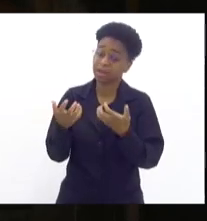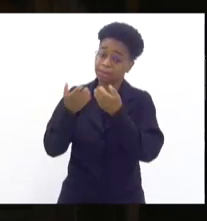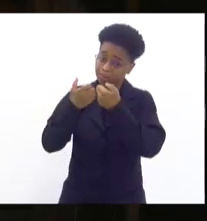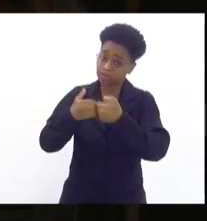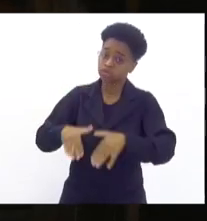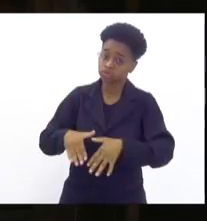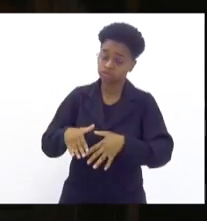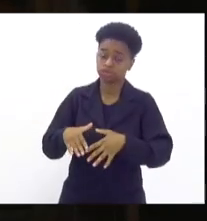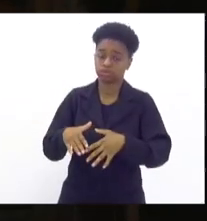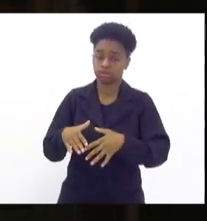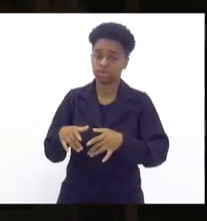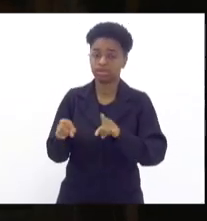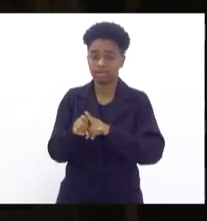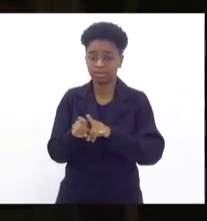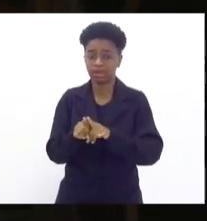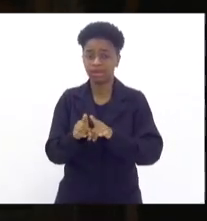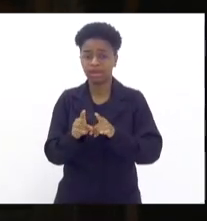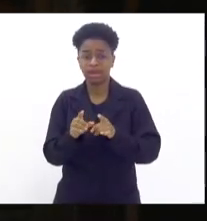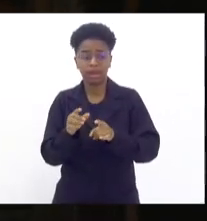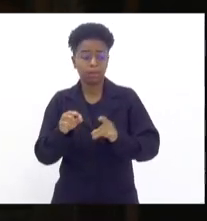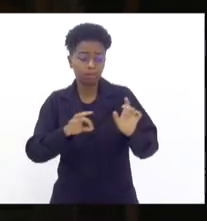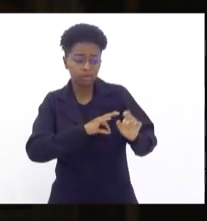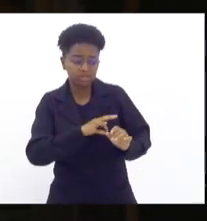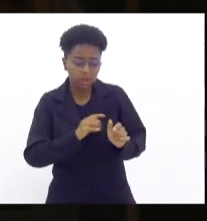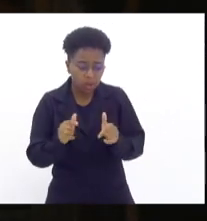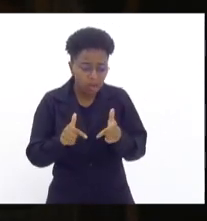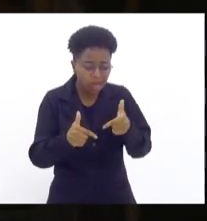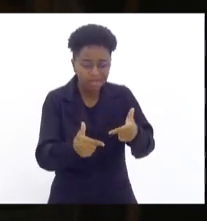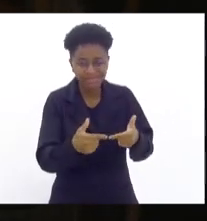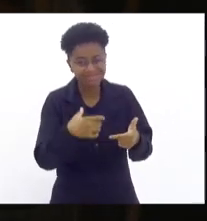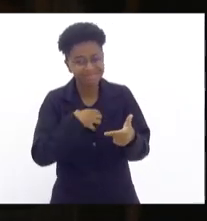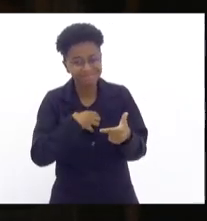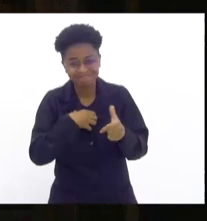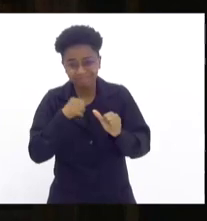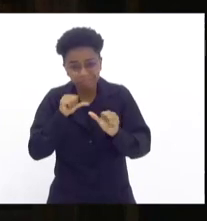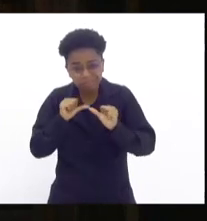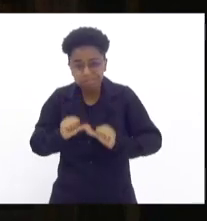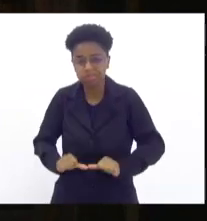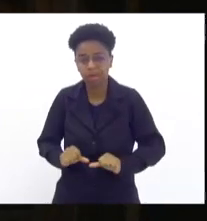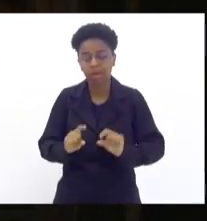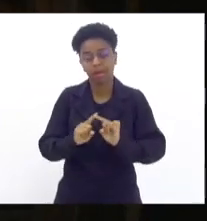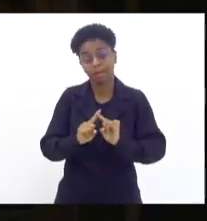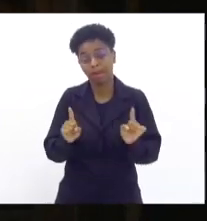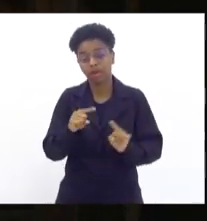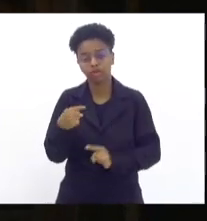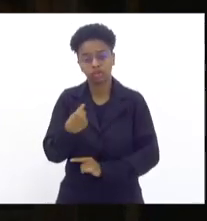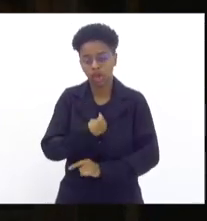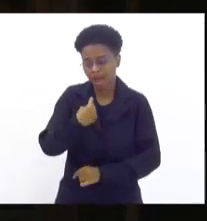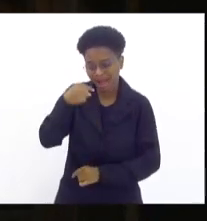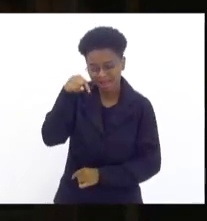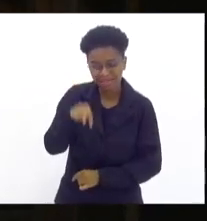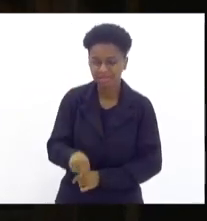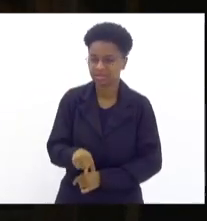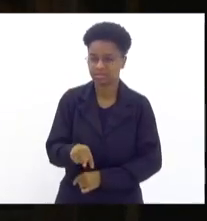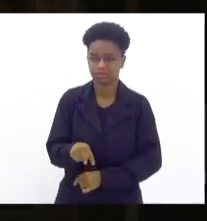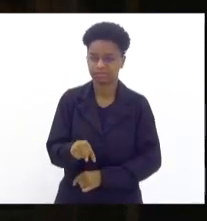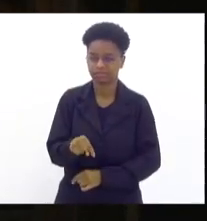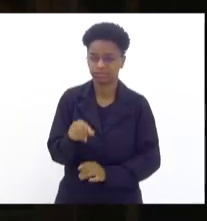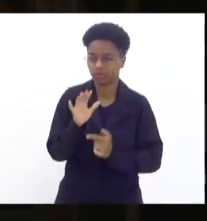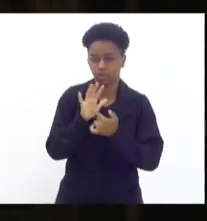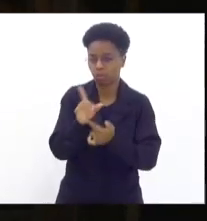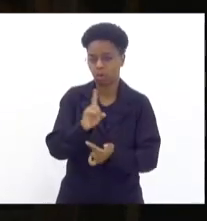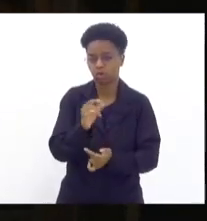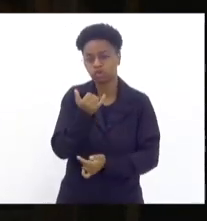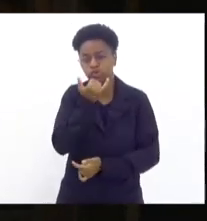gera frustração na ponta, isso gera um impacto gigantesco, mas nós não vamos aqui apresentar isso como